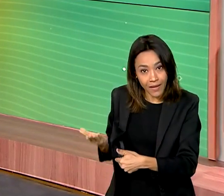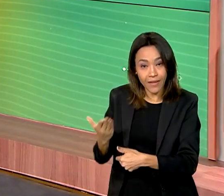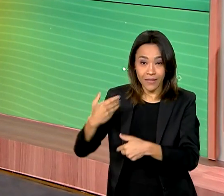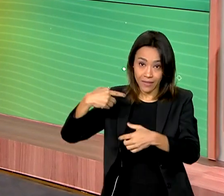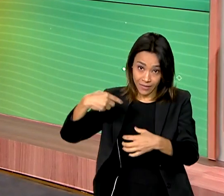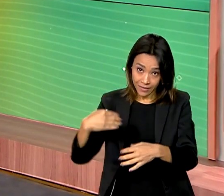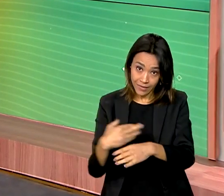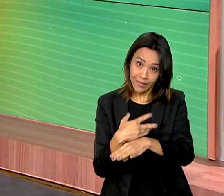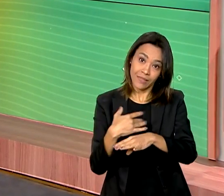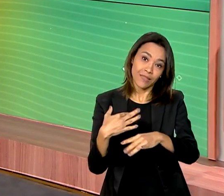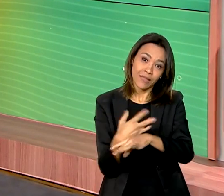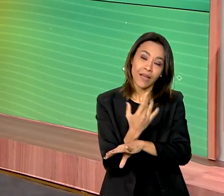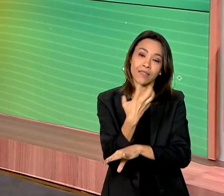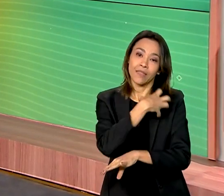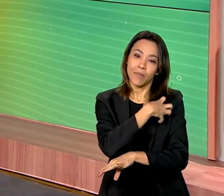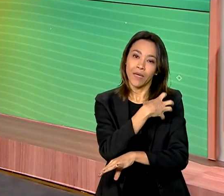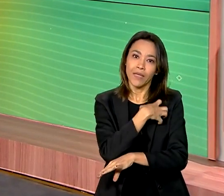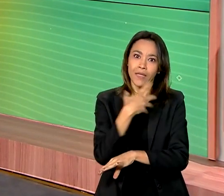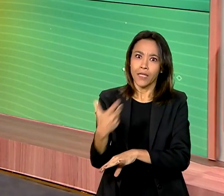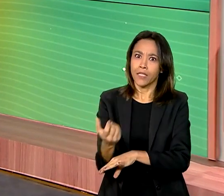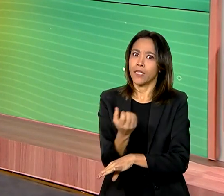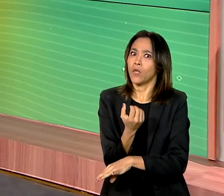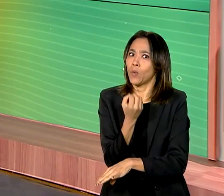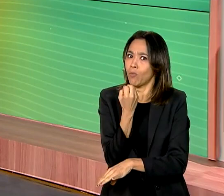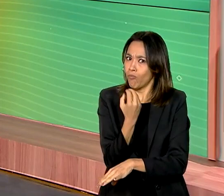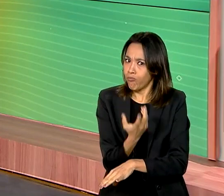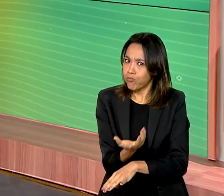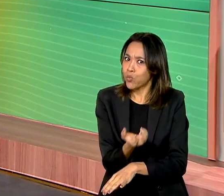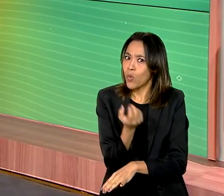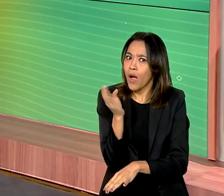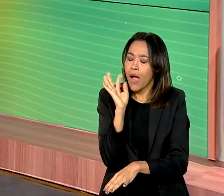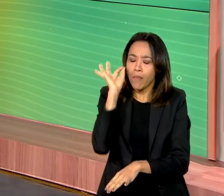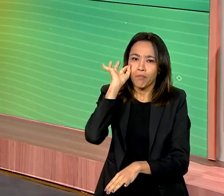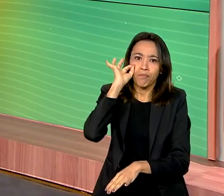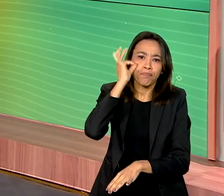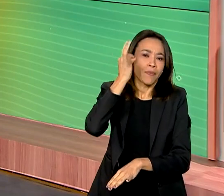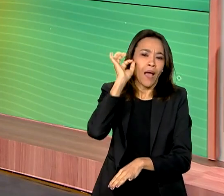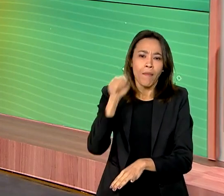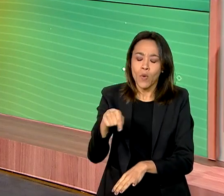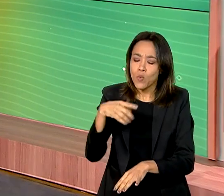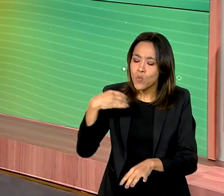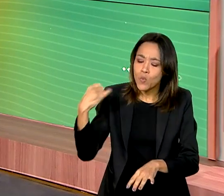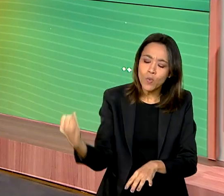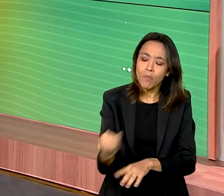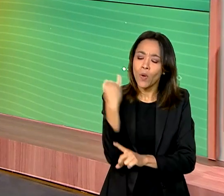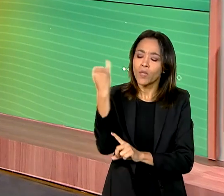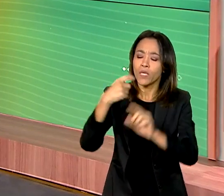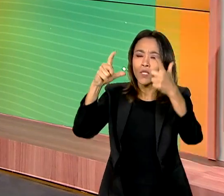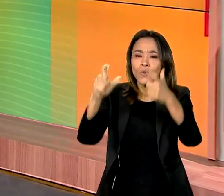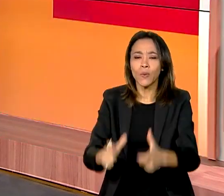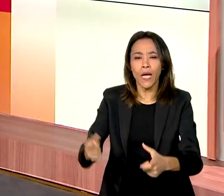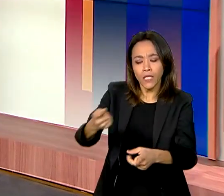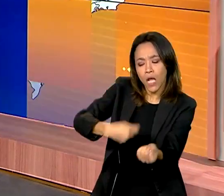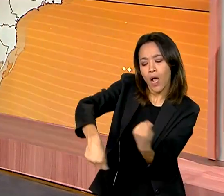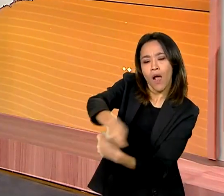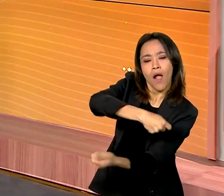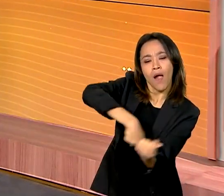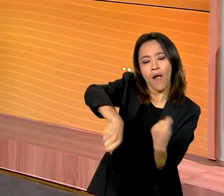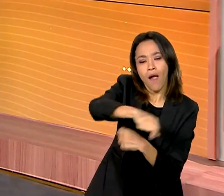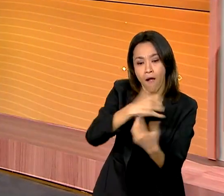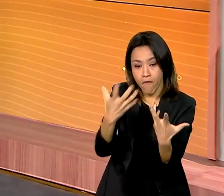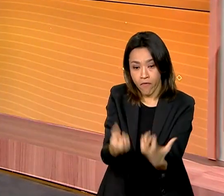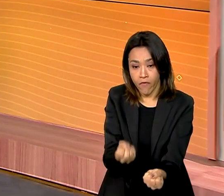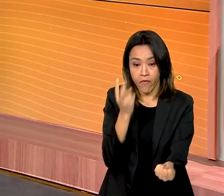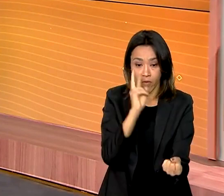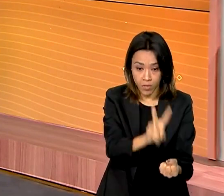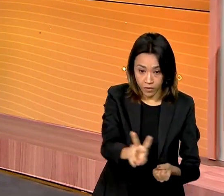das maiores taxas de crescimento do Estado e se tornou rapidamente um importante centro econômico na região. Vamos ver